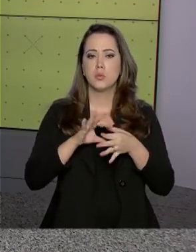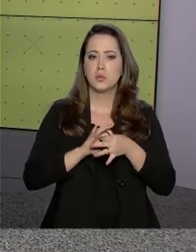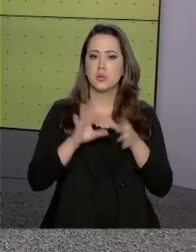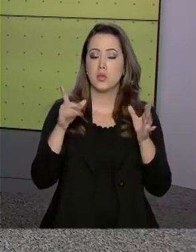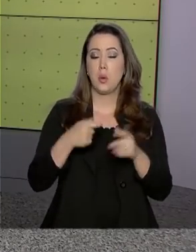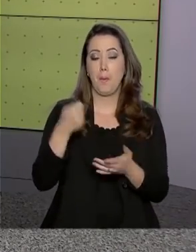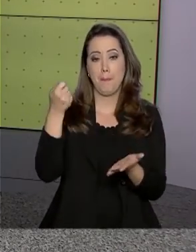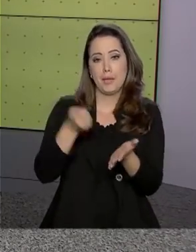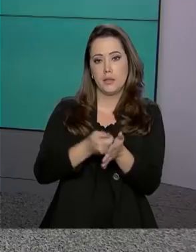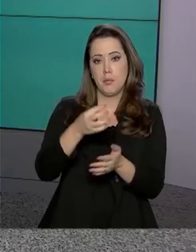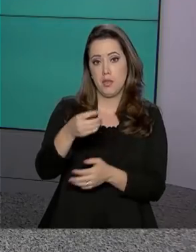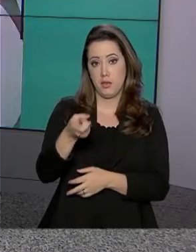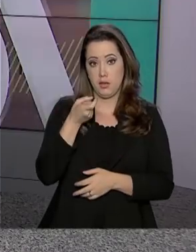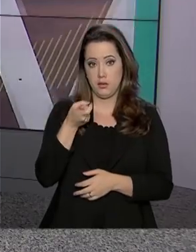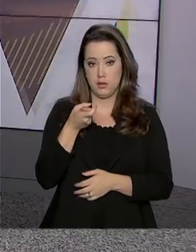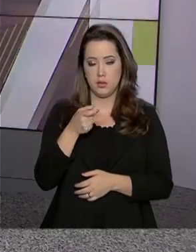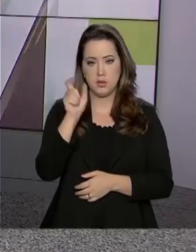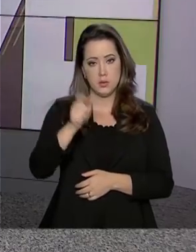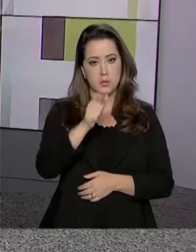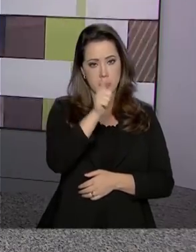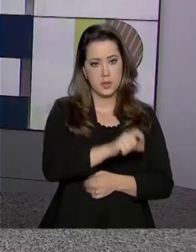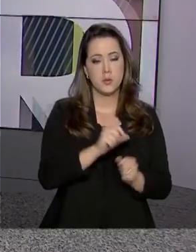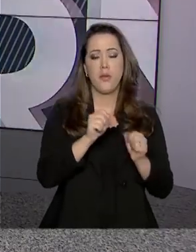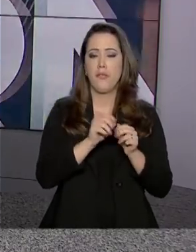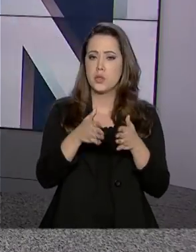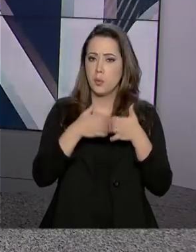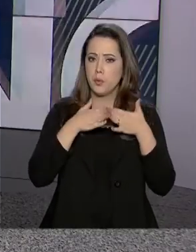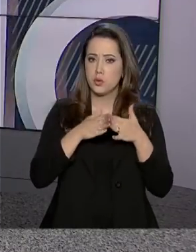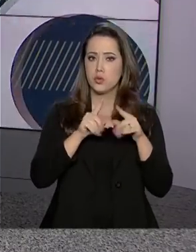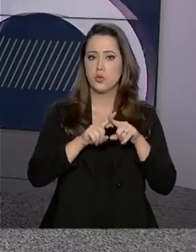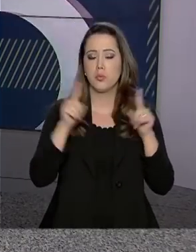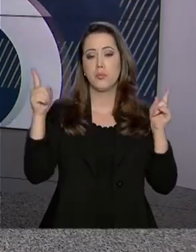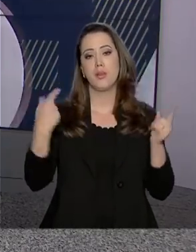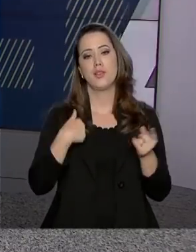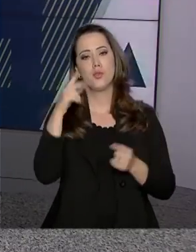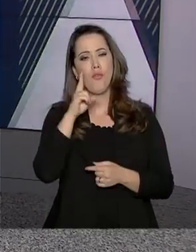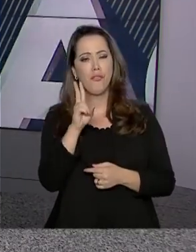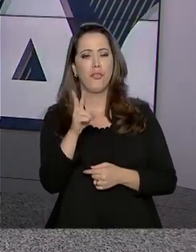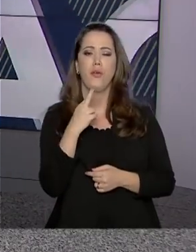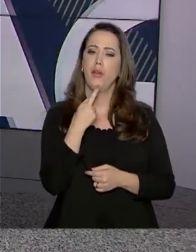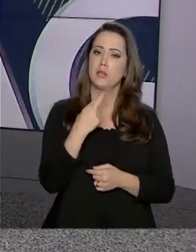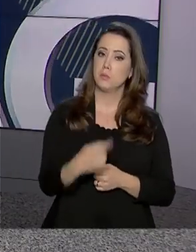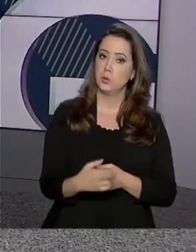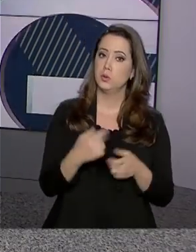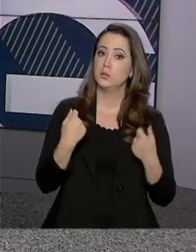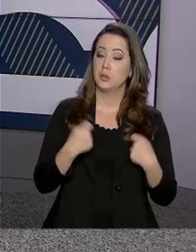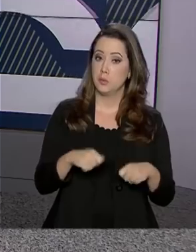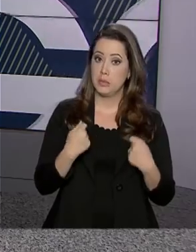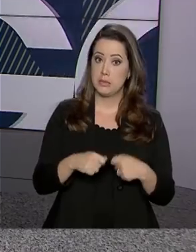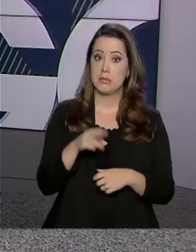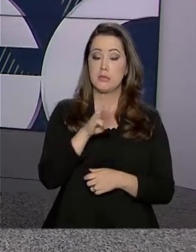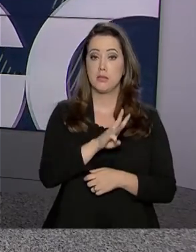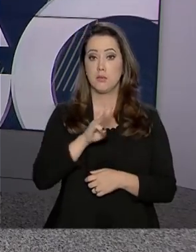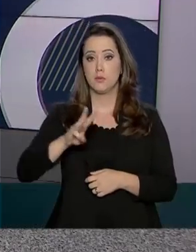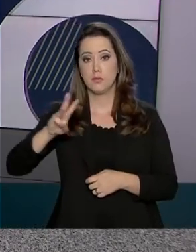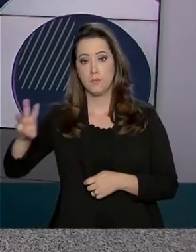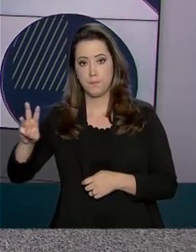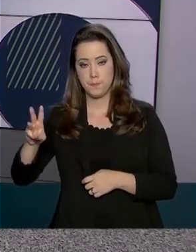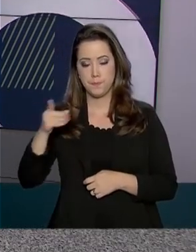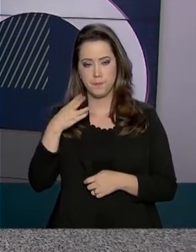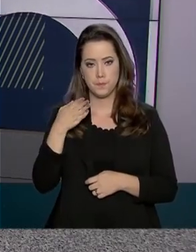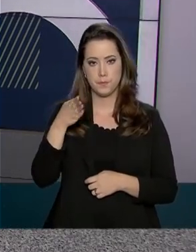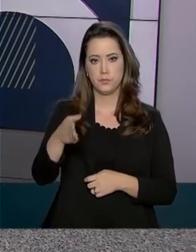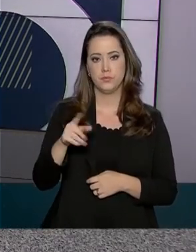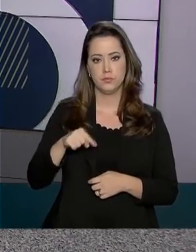dispensa do pagamento da taxa. O candidato que fez a solicitação e ainda não conferiu o resultado pode acessar a página